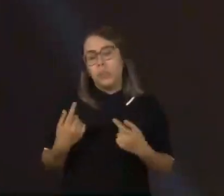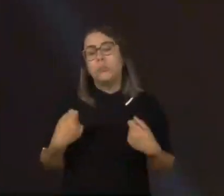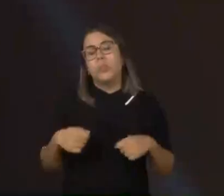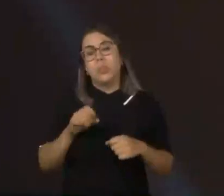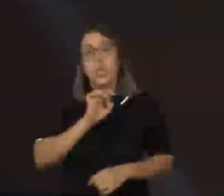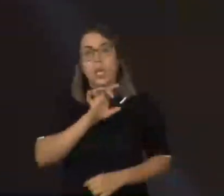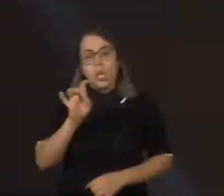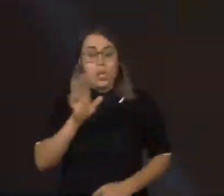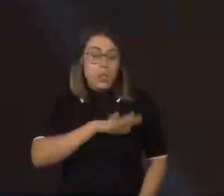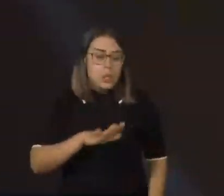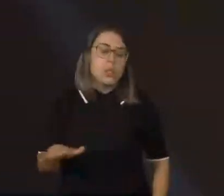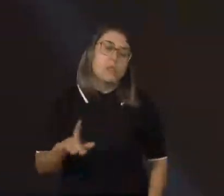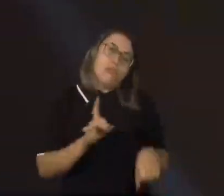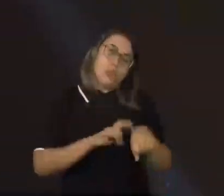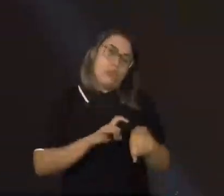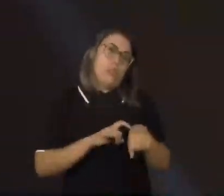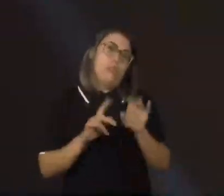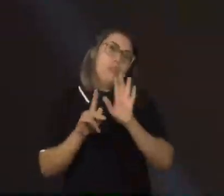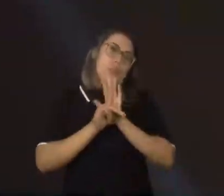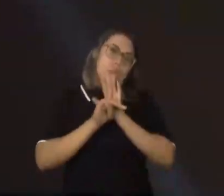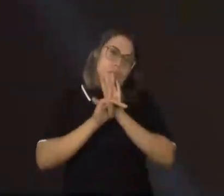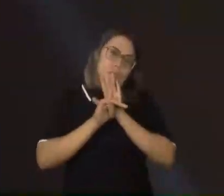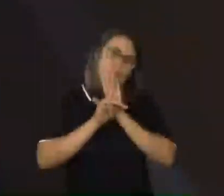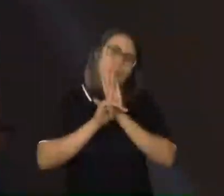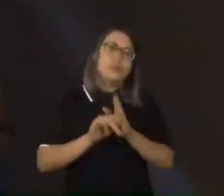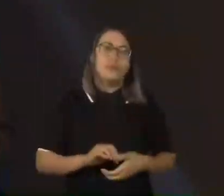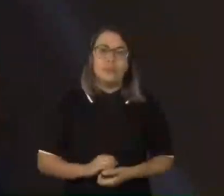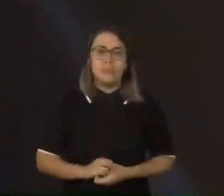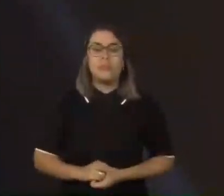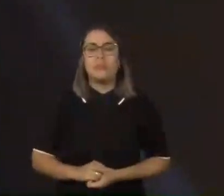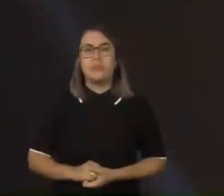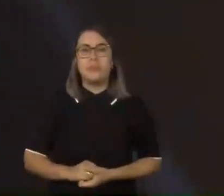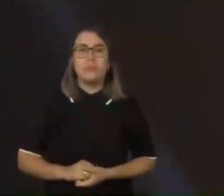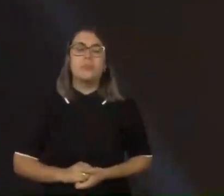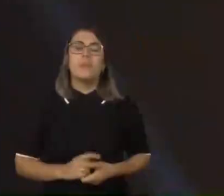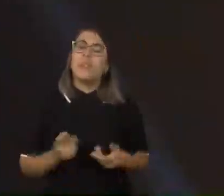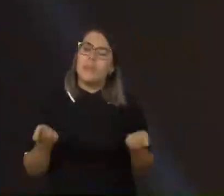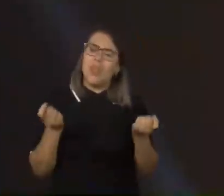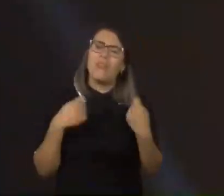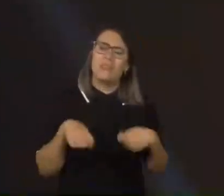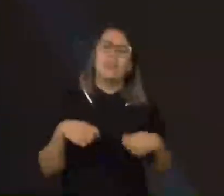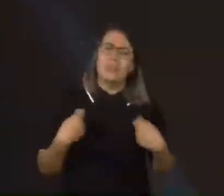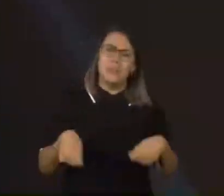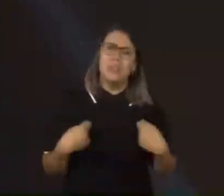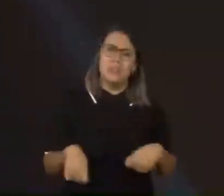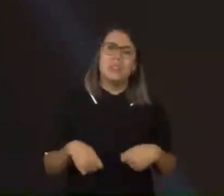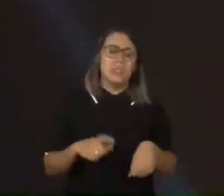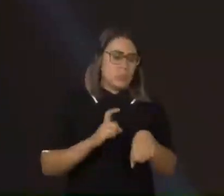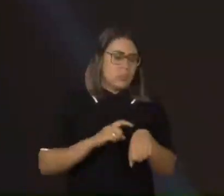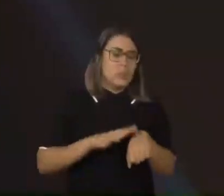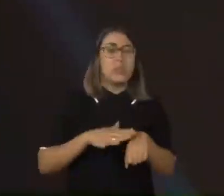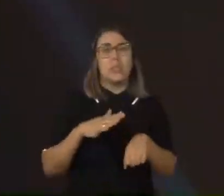tempo necessário para as crianças fazerem as suas atividades, mesmo que isso demande mais tempo.